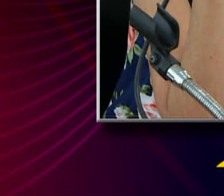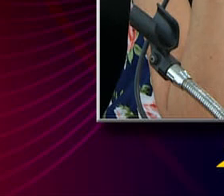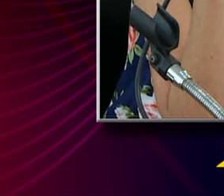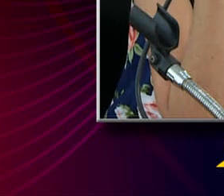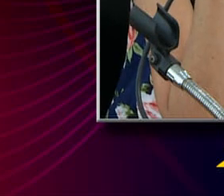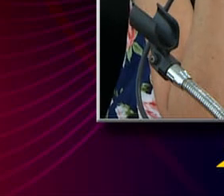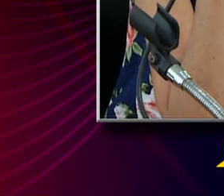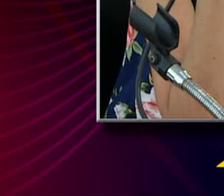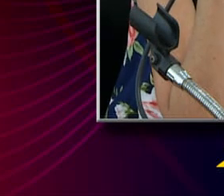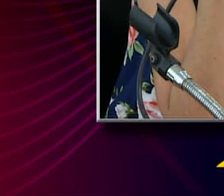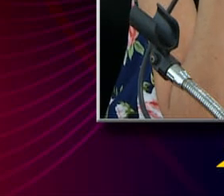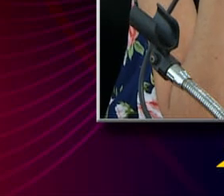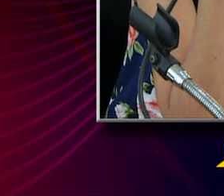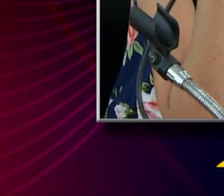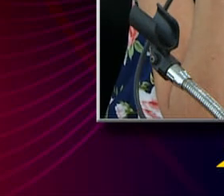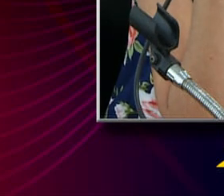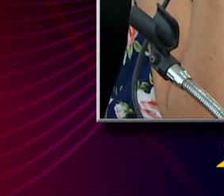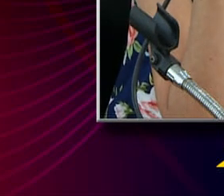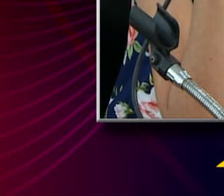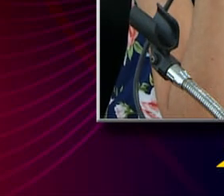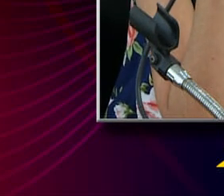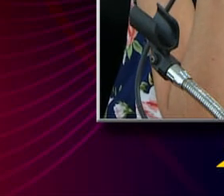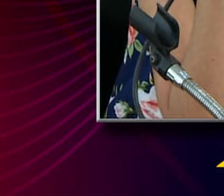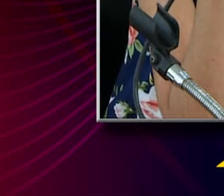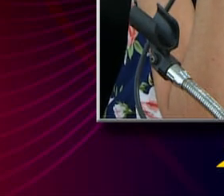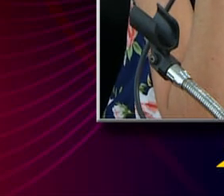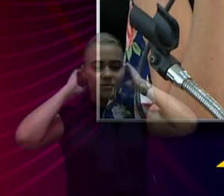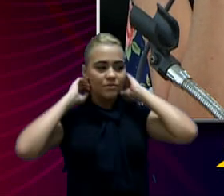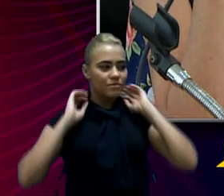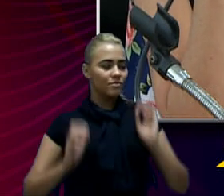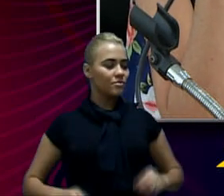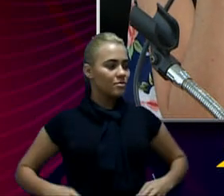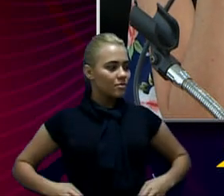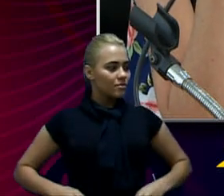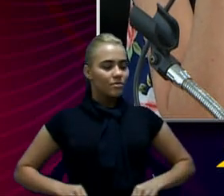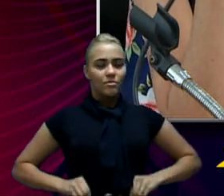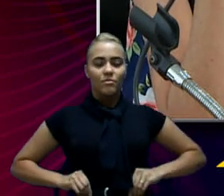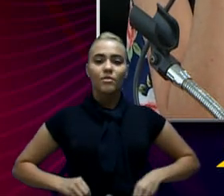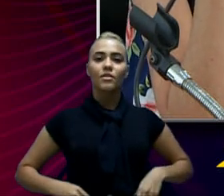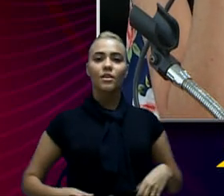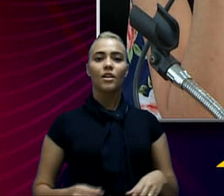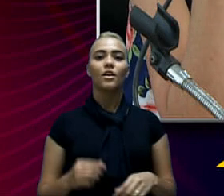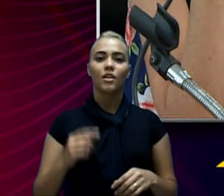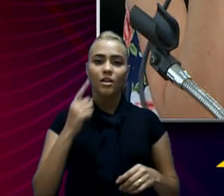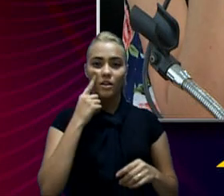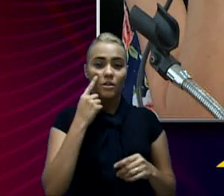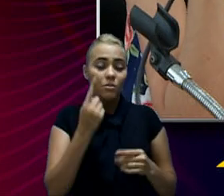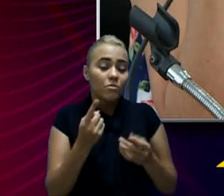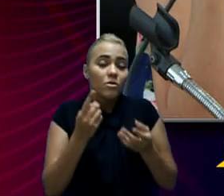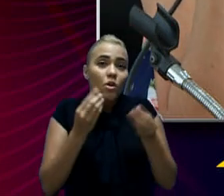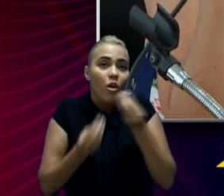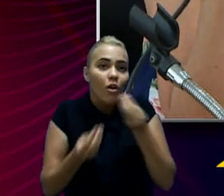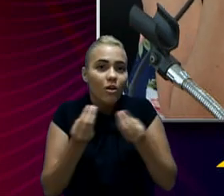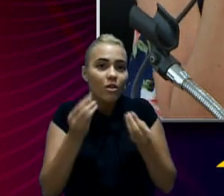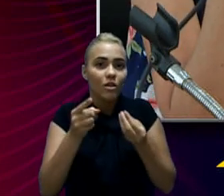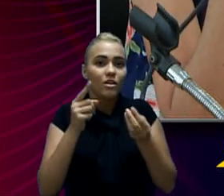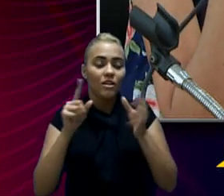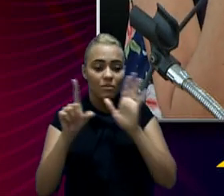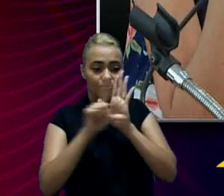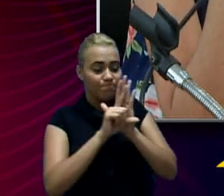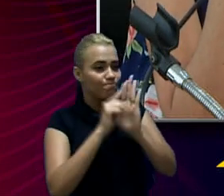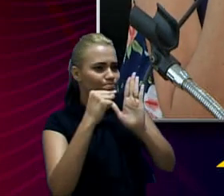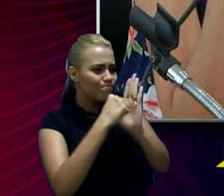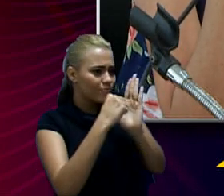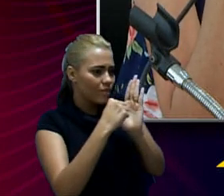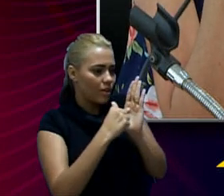reposição, como que está o chamamento, a previsão de fazer, nesse momento, dentro desse decreto,